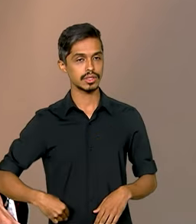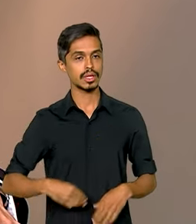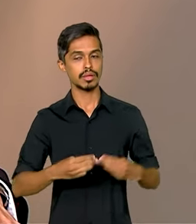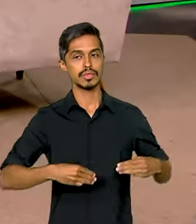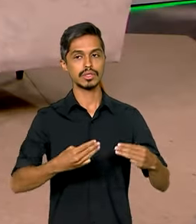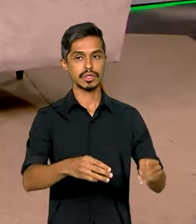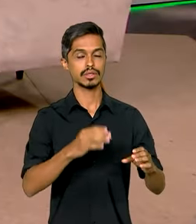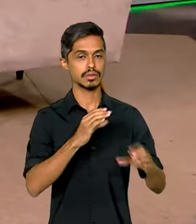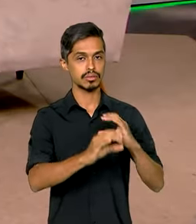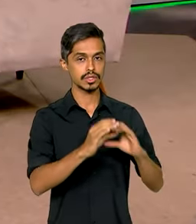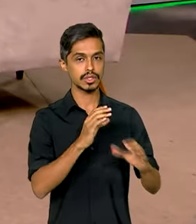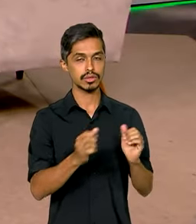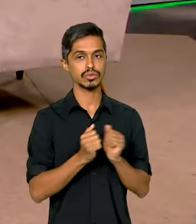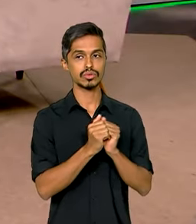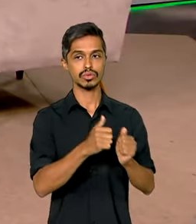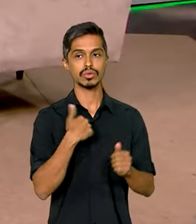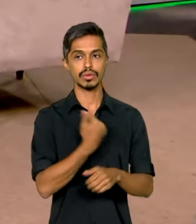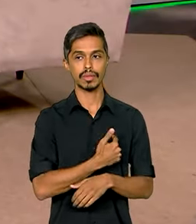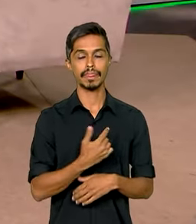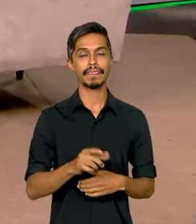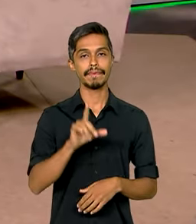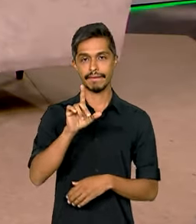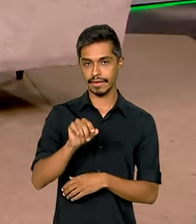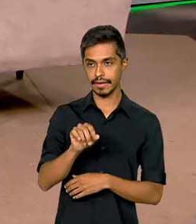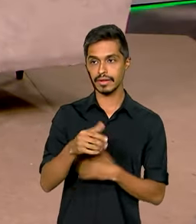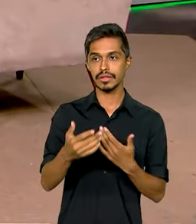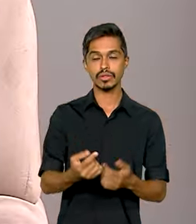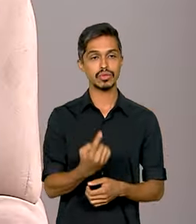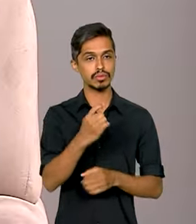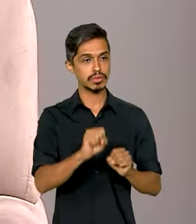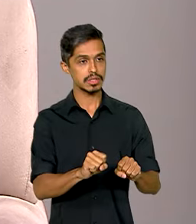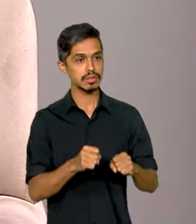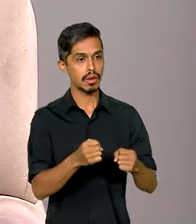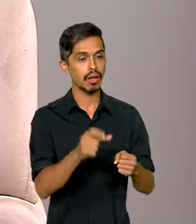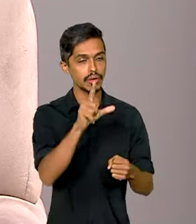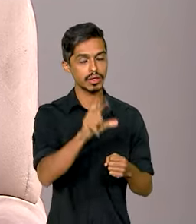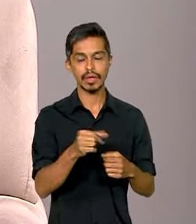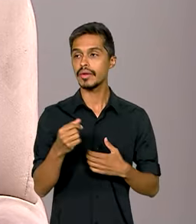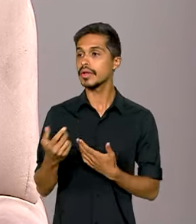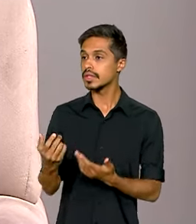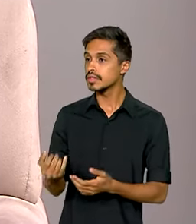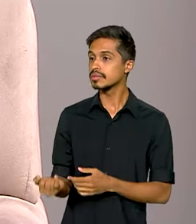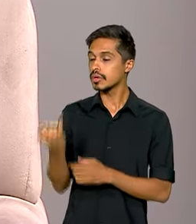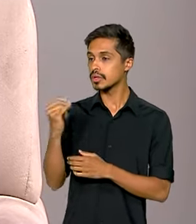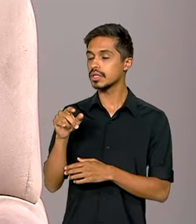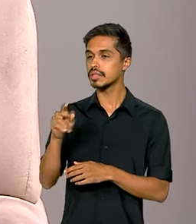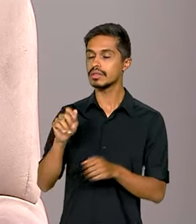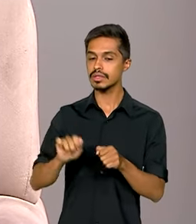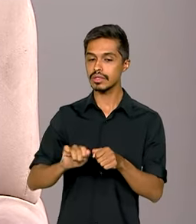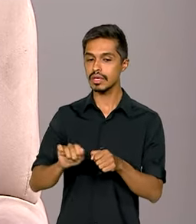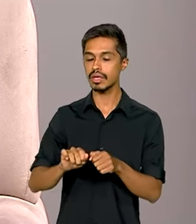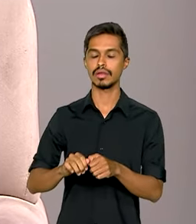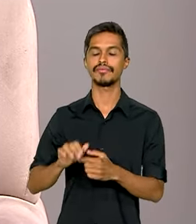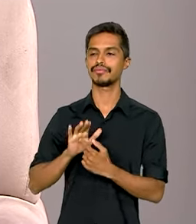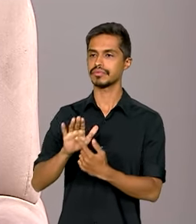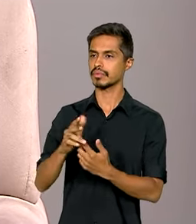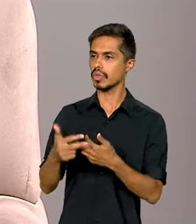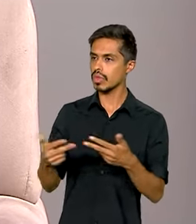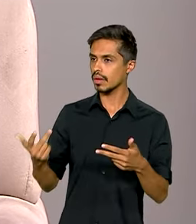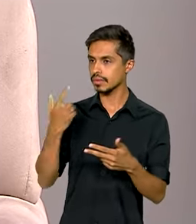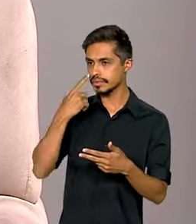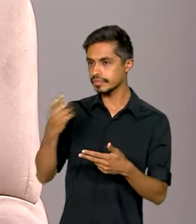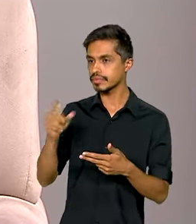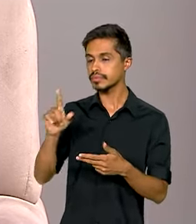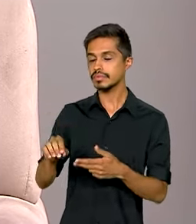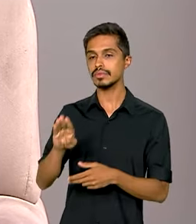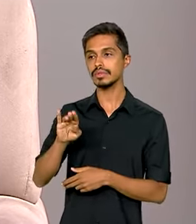nossa condução. Isso mesmo. E uma das ações que o senhor mencionou, muito importante, tem trazido um resultado bastante interessante, são